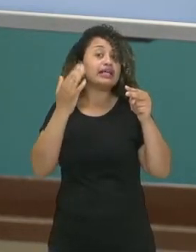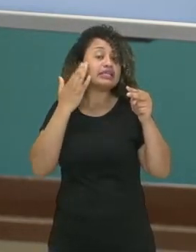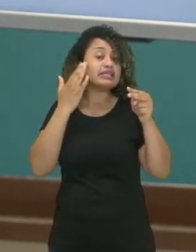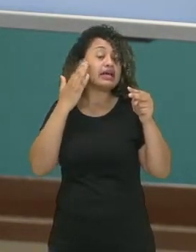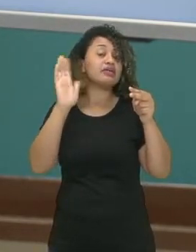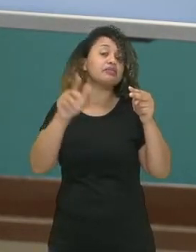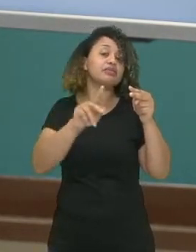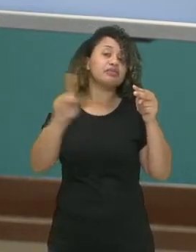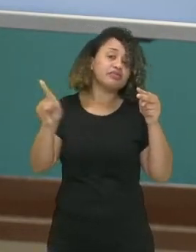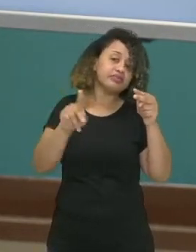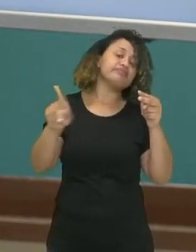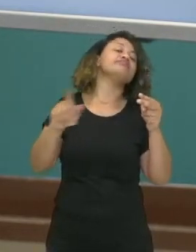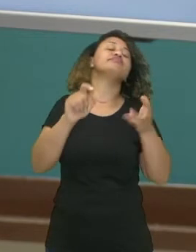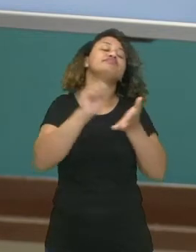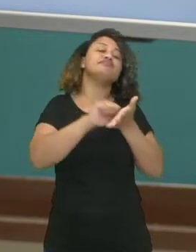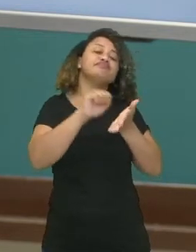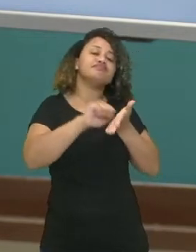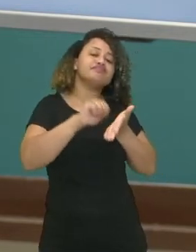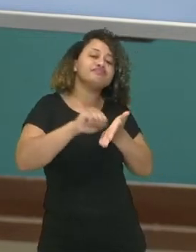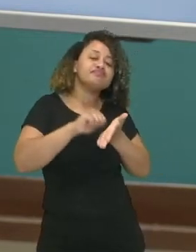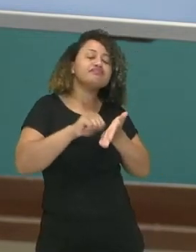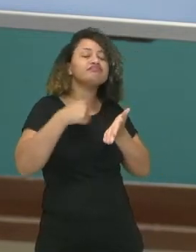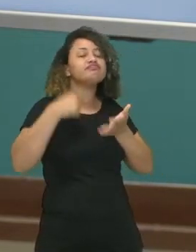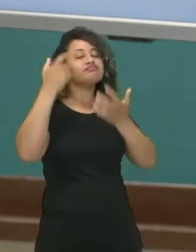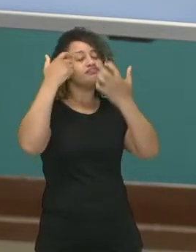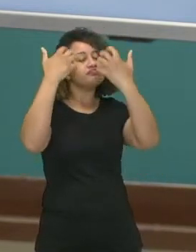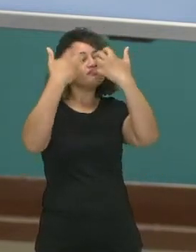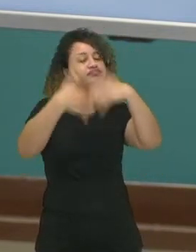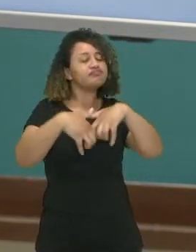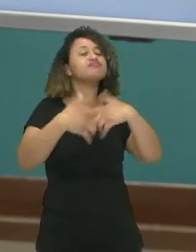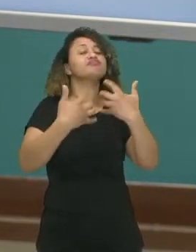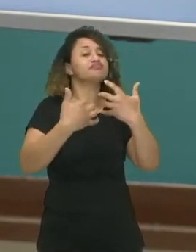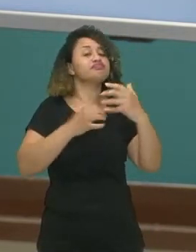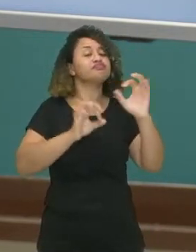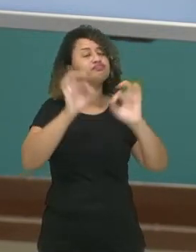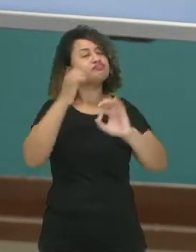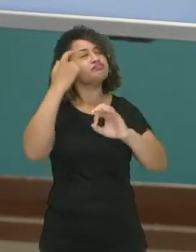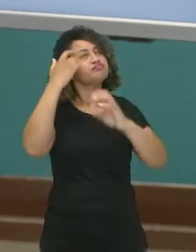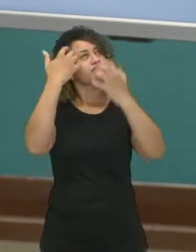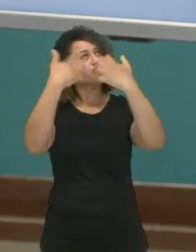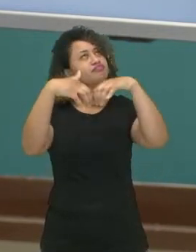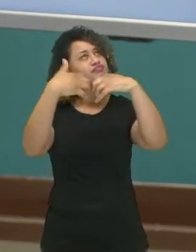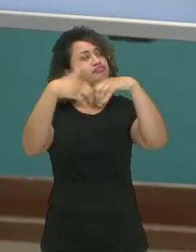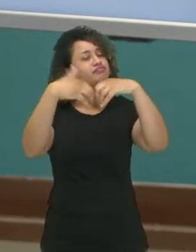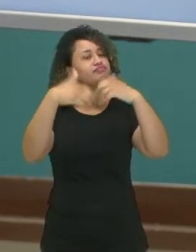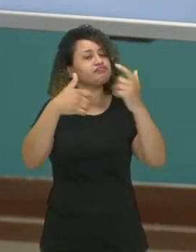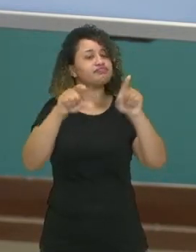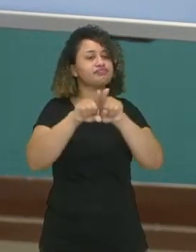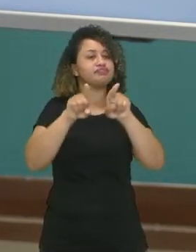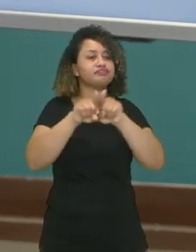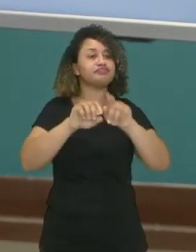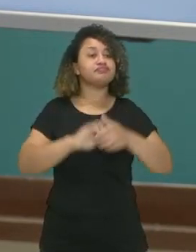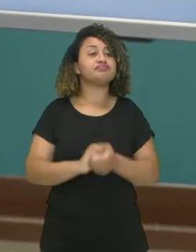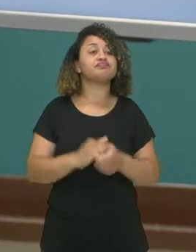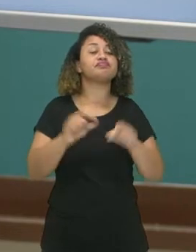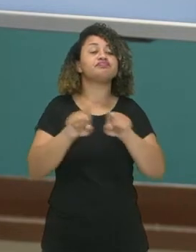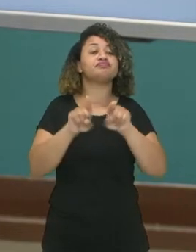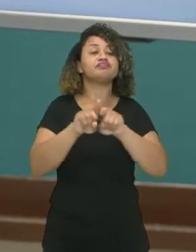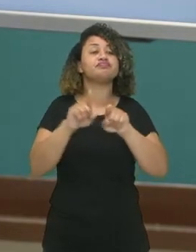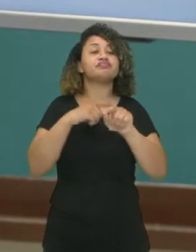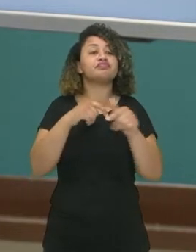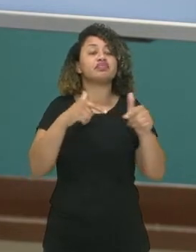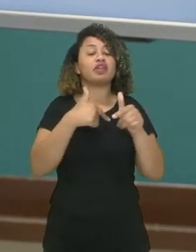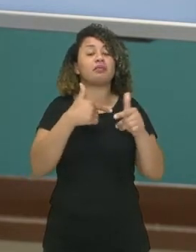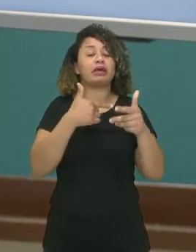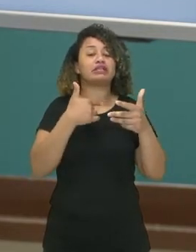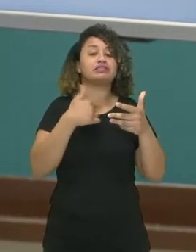fazer as anotações, pensar e raciocinar. Esse sistema também coordena funções bem